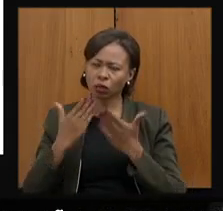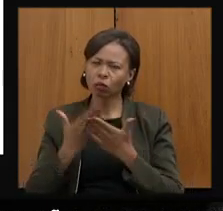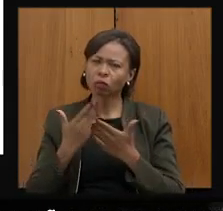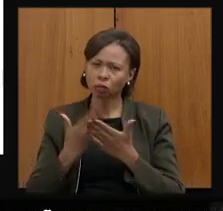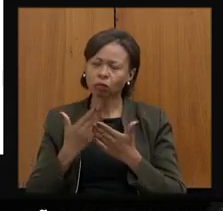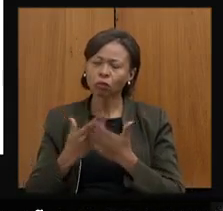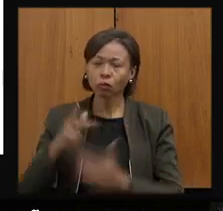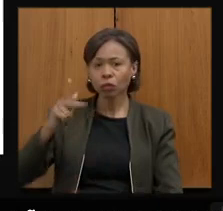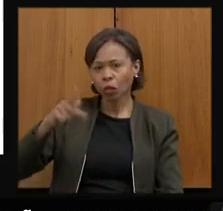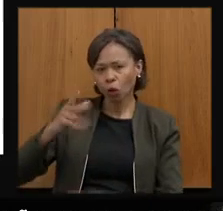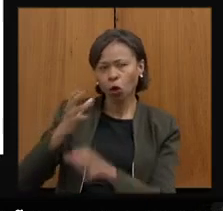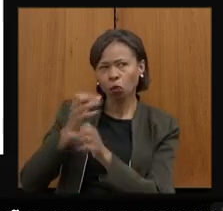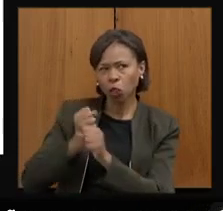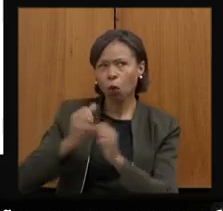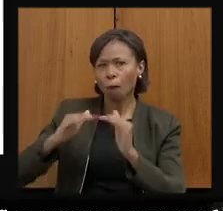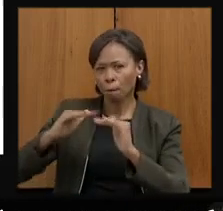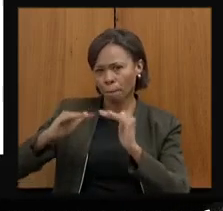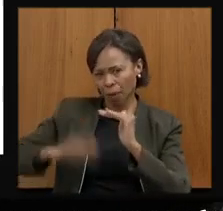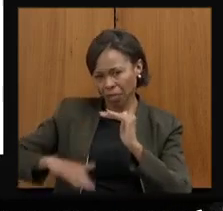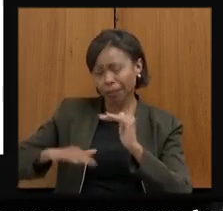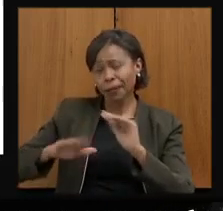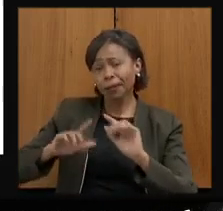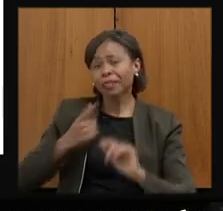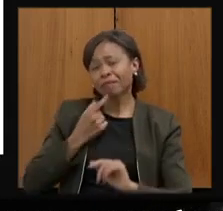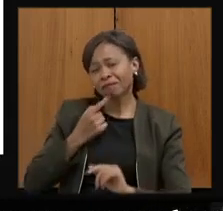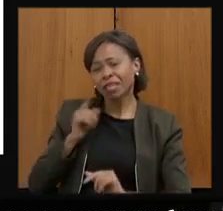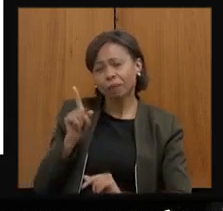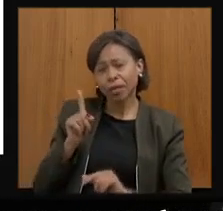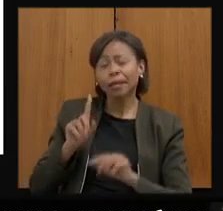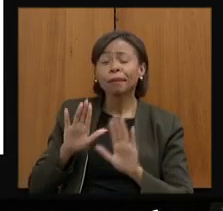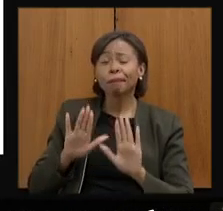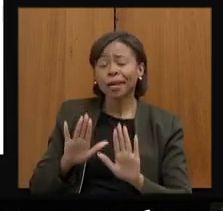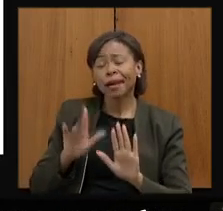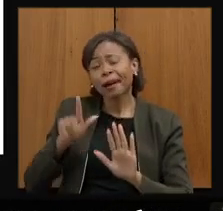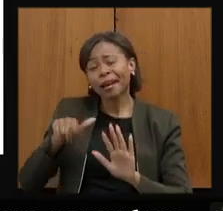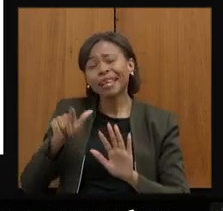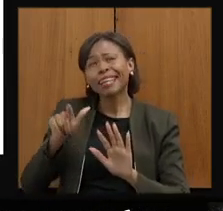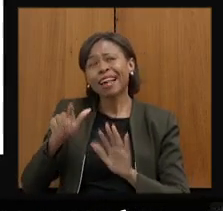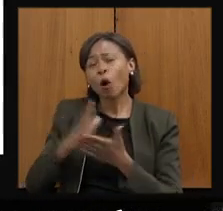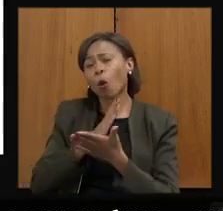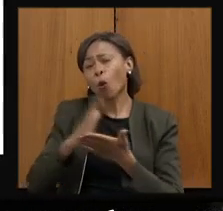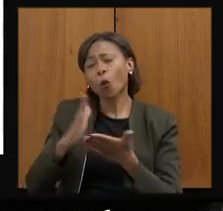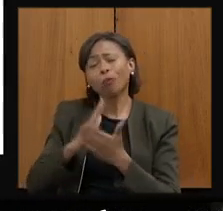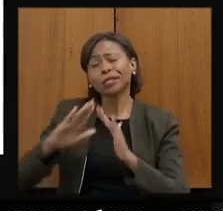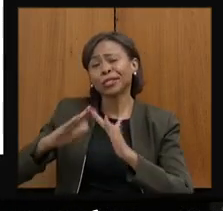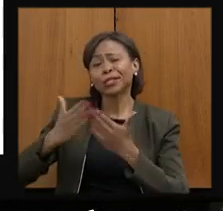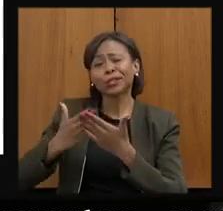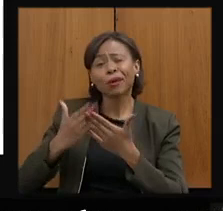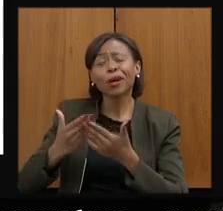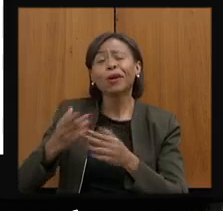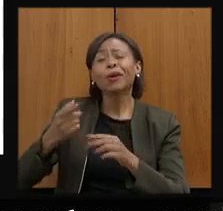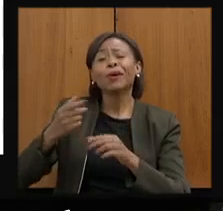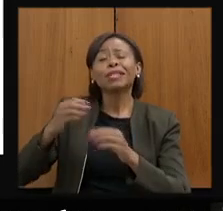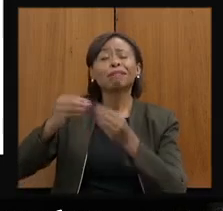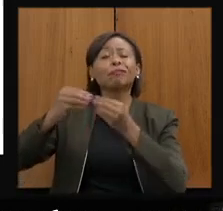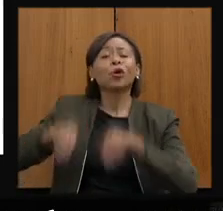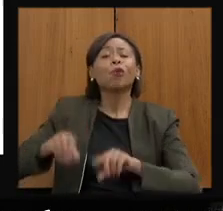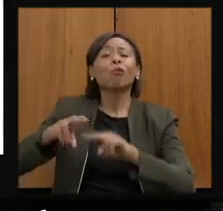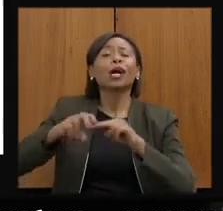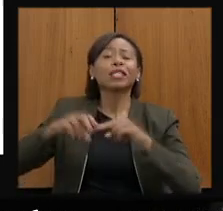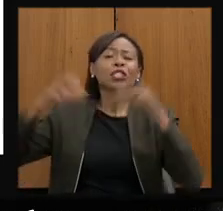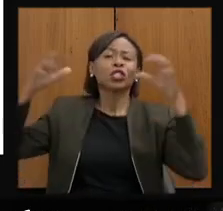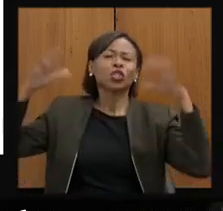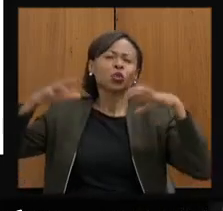pontuação, que são casos que a gente acredita que tenham sido muito prejudicados ao longo das chuvas recentes, mas que já